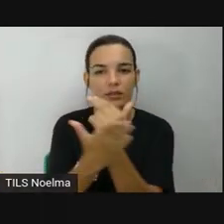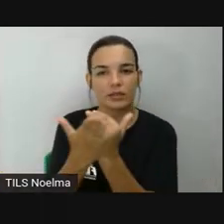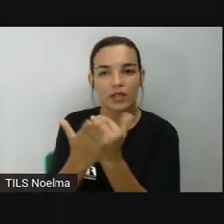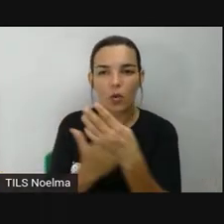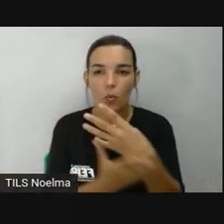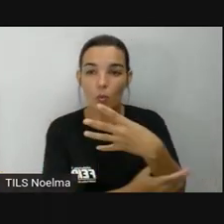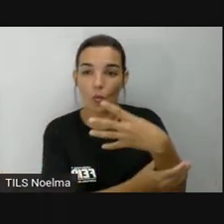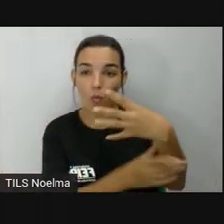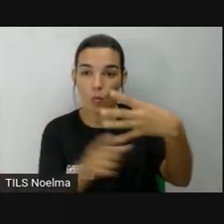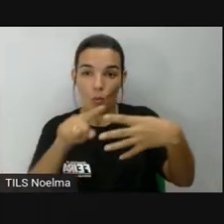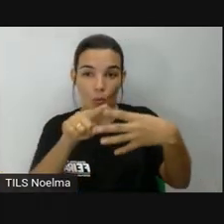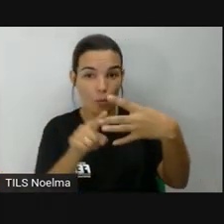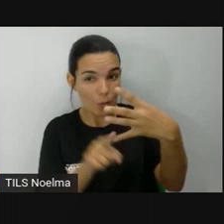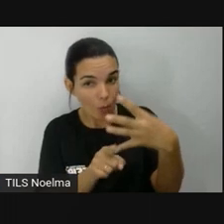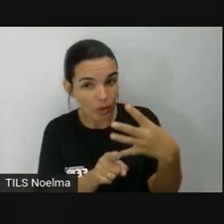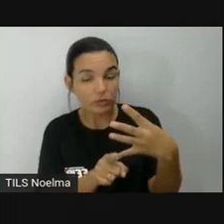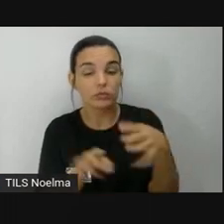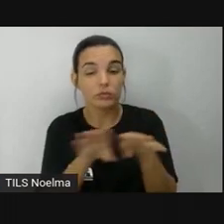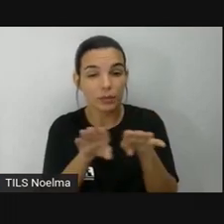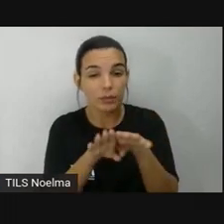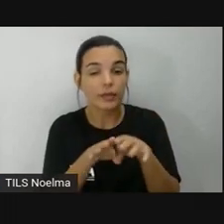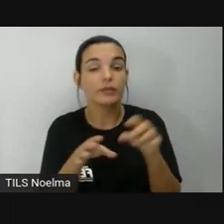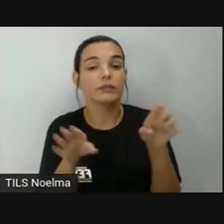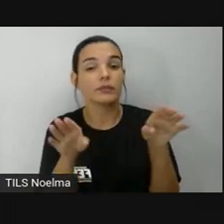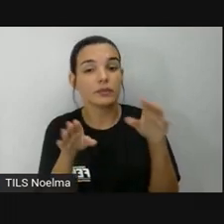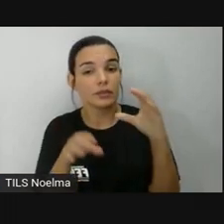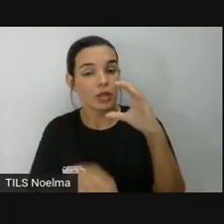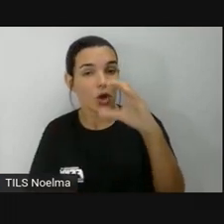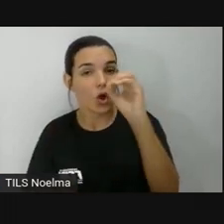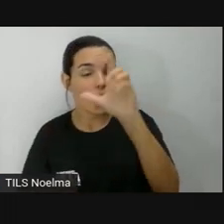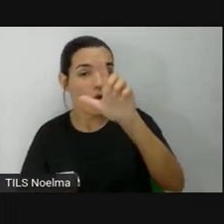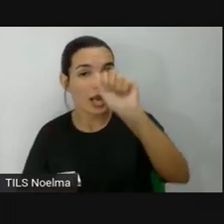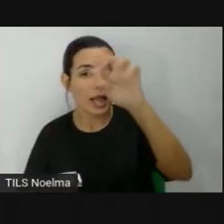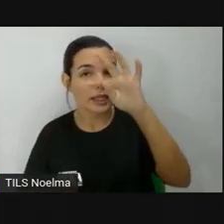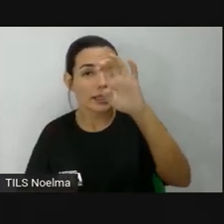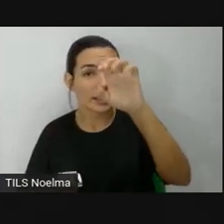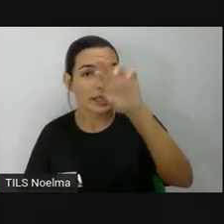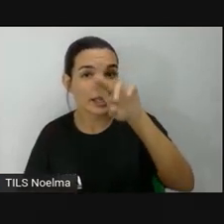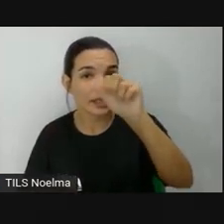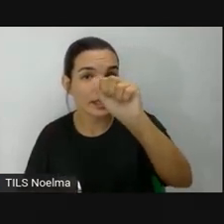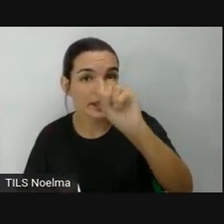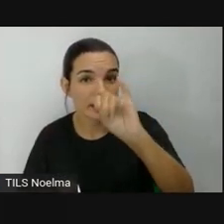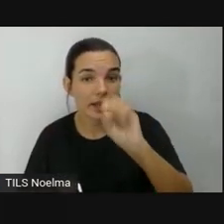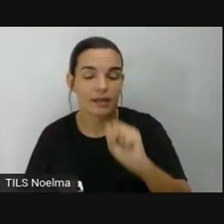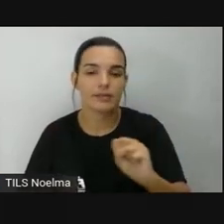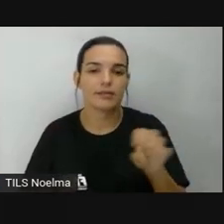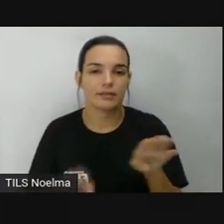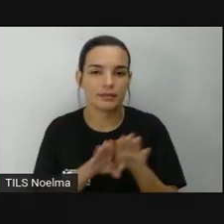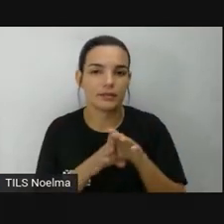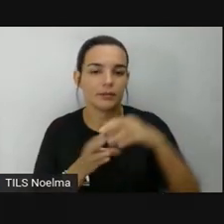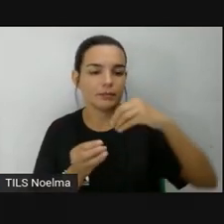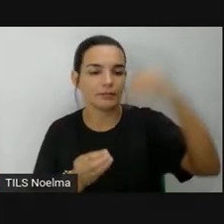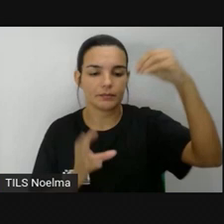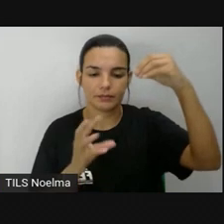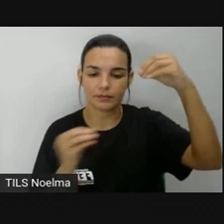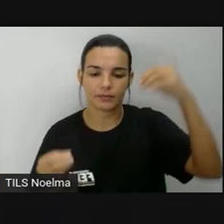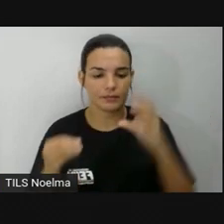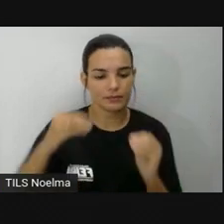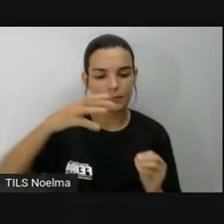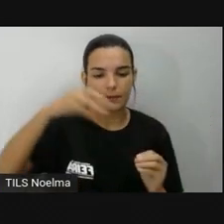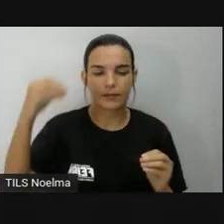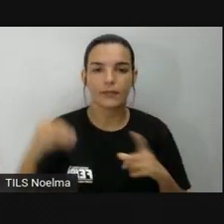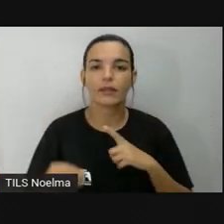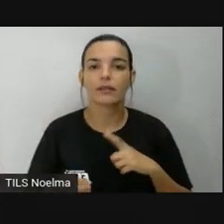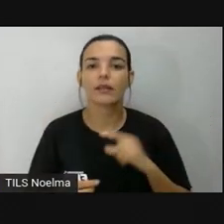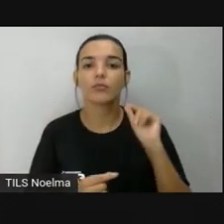outros complementares, os pontos colaterais, para localizar áreas mais específicas. Entre o norte e o oeste